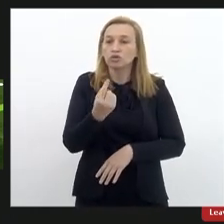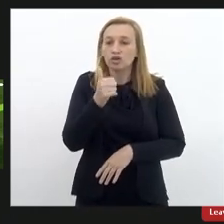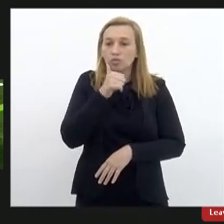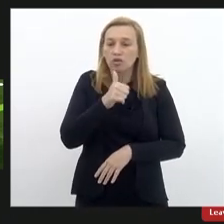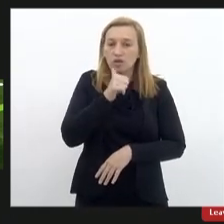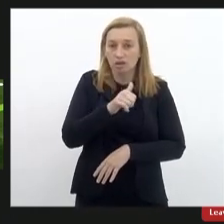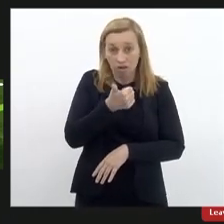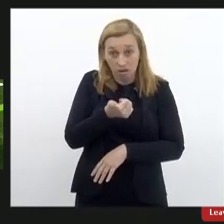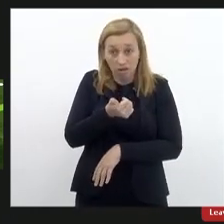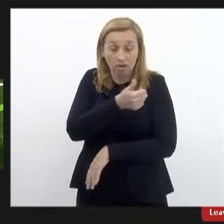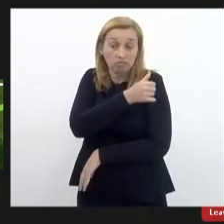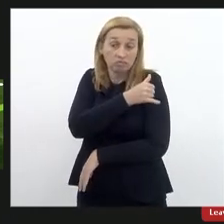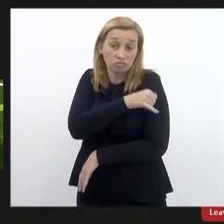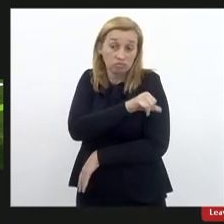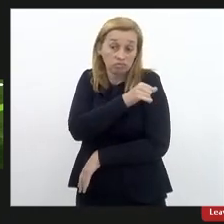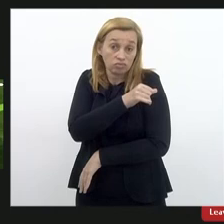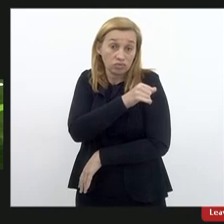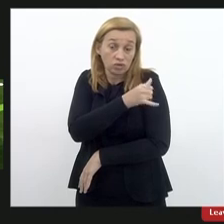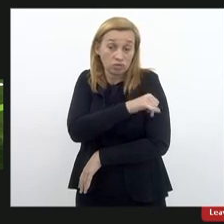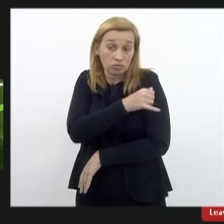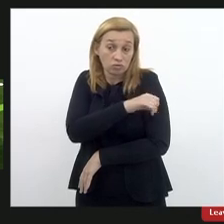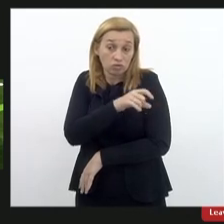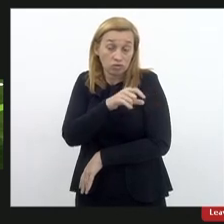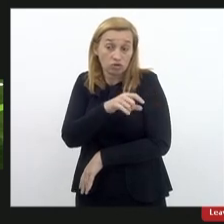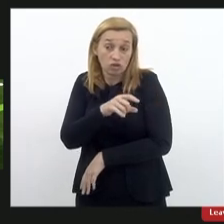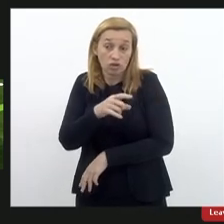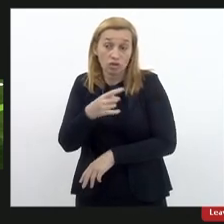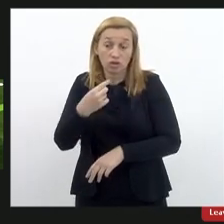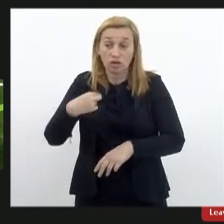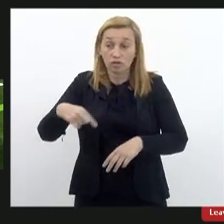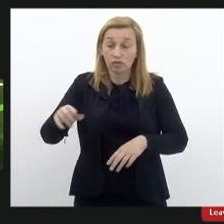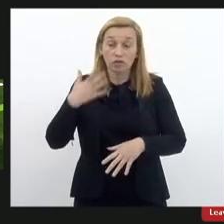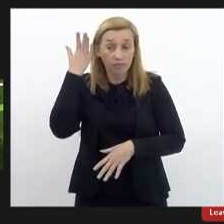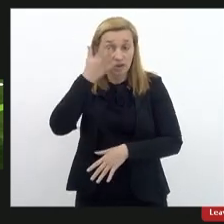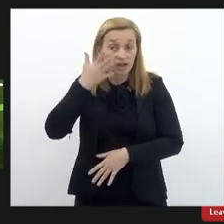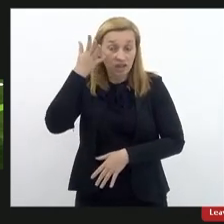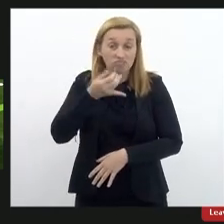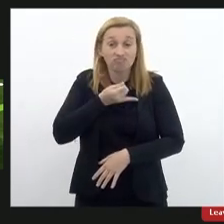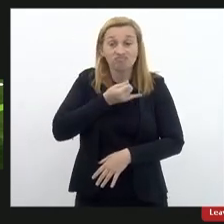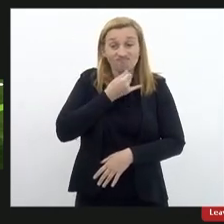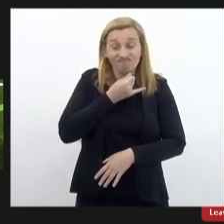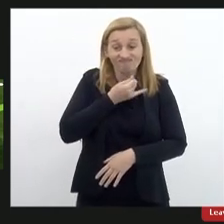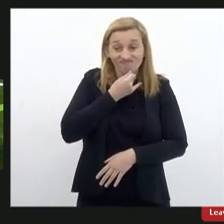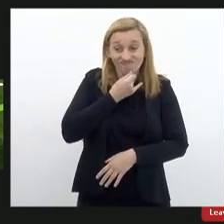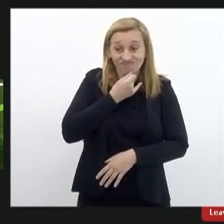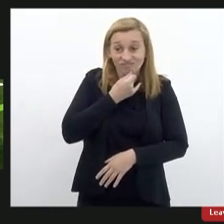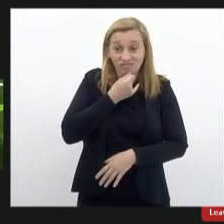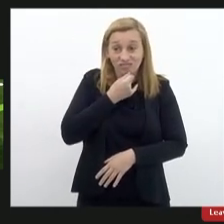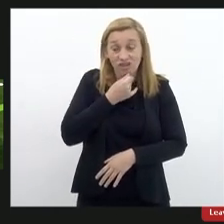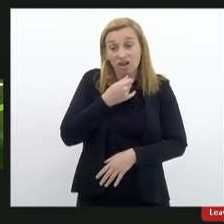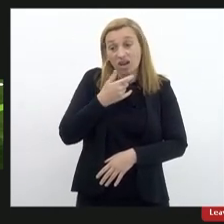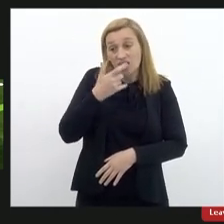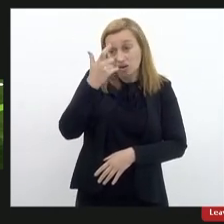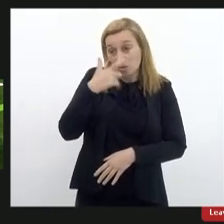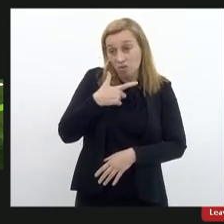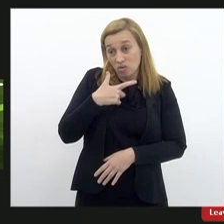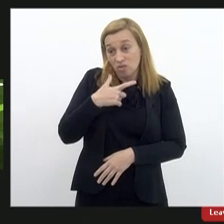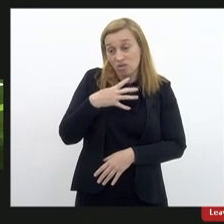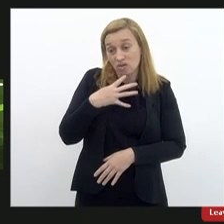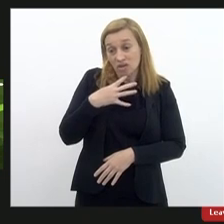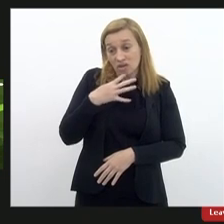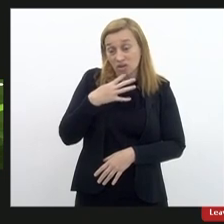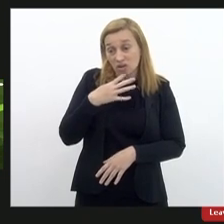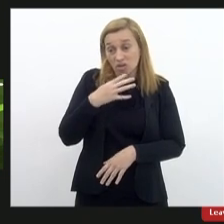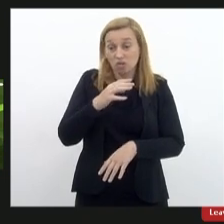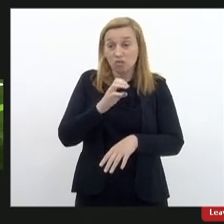congresso e o que me deixou muito triste foi ser reconhecida como um estado que